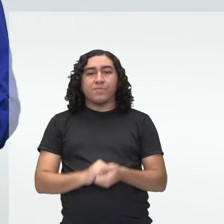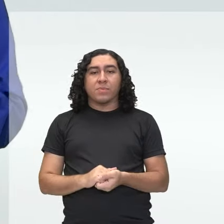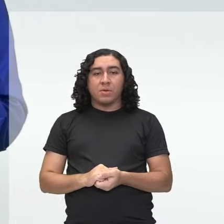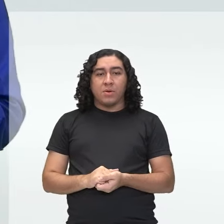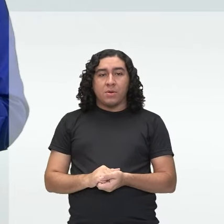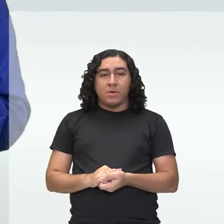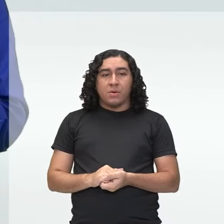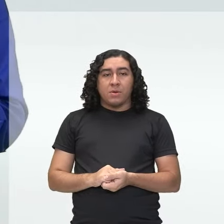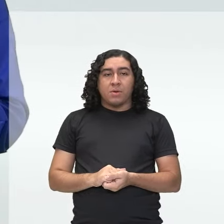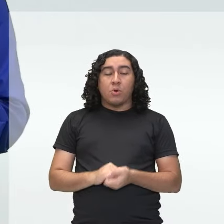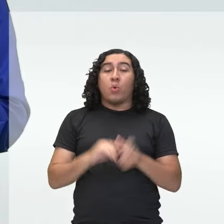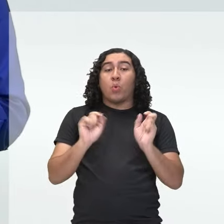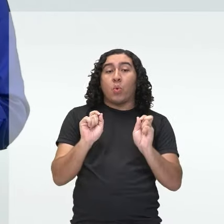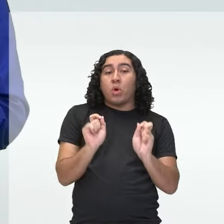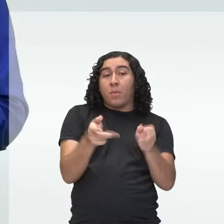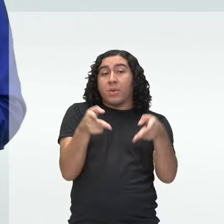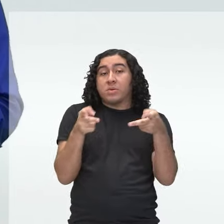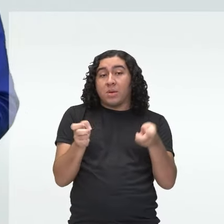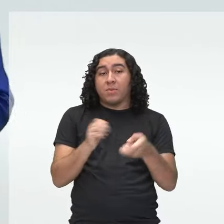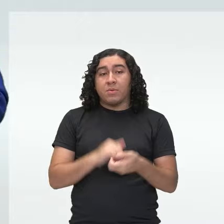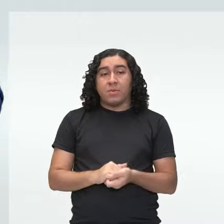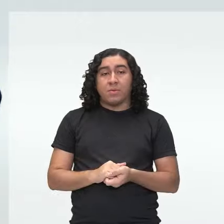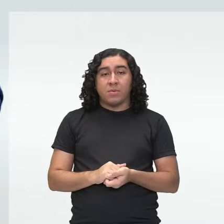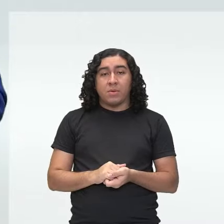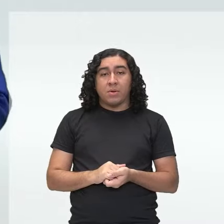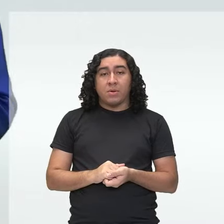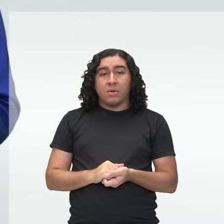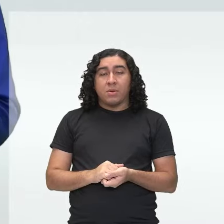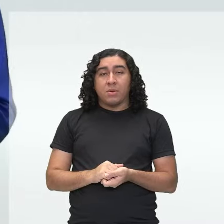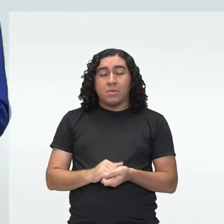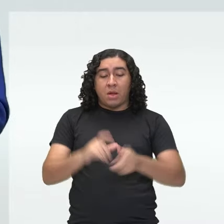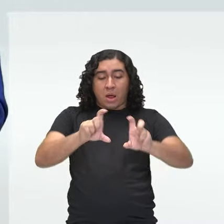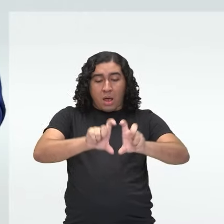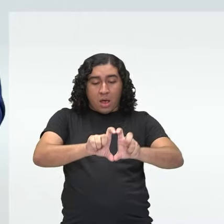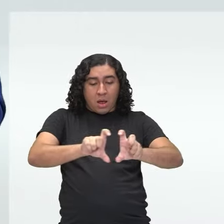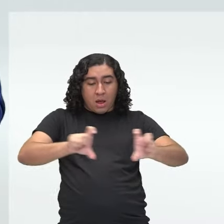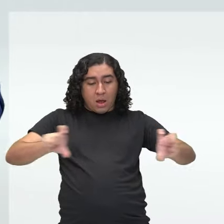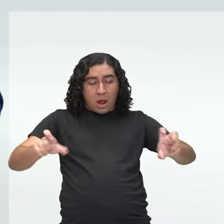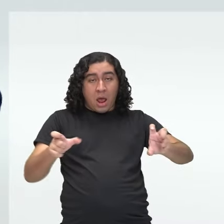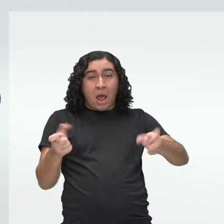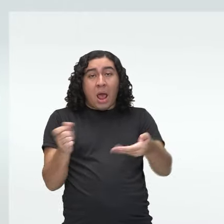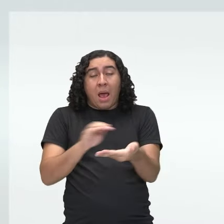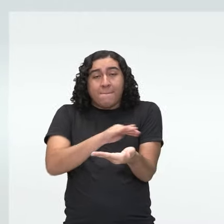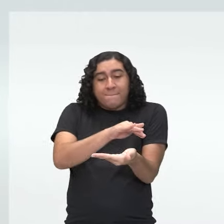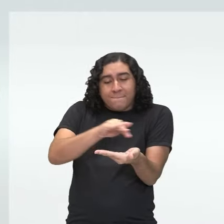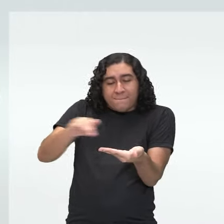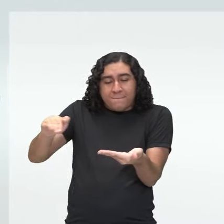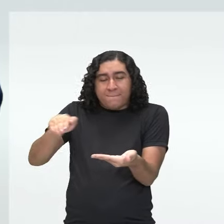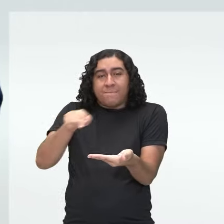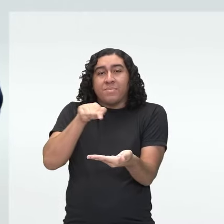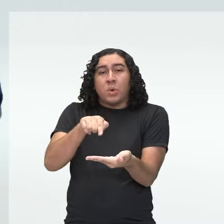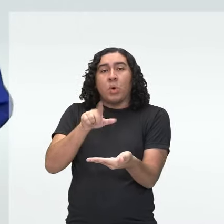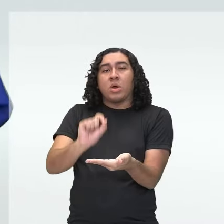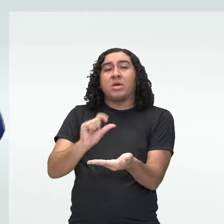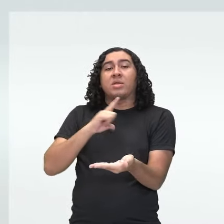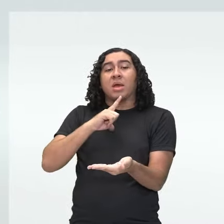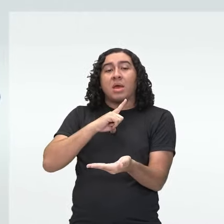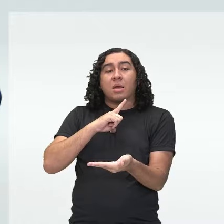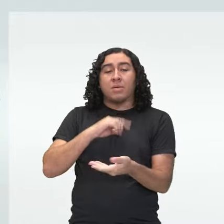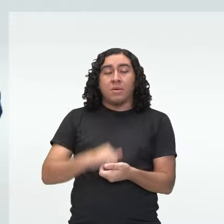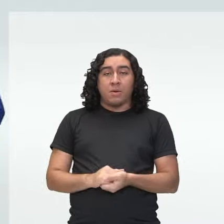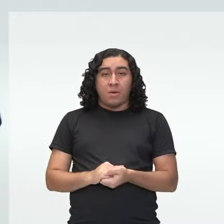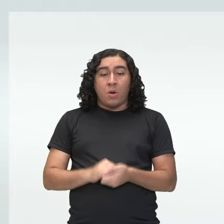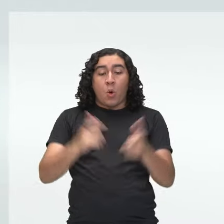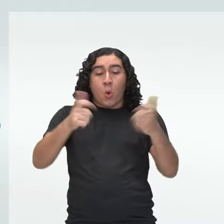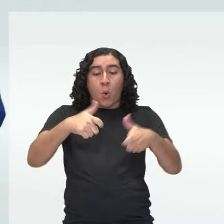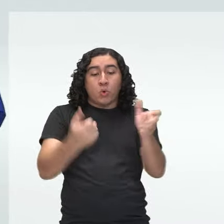E aí o a gente vai observar? Aqui na base dessa pirâmide, o que eu tenho? Organismos produtores. Quem são